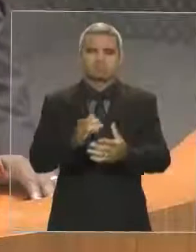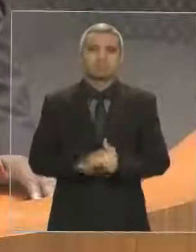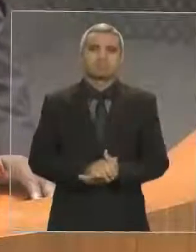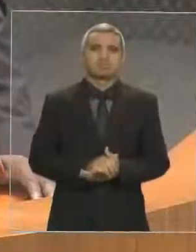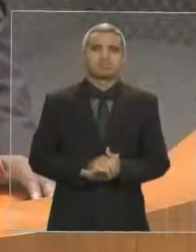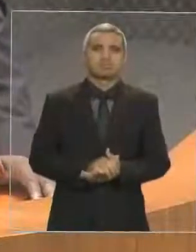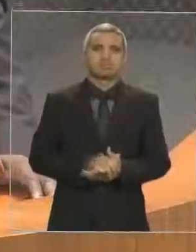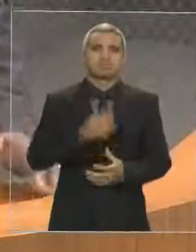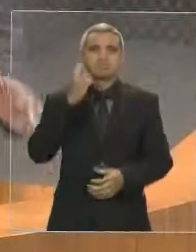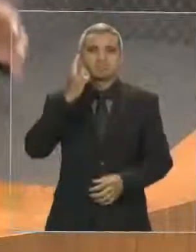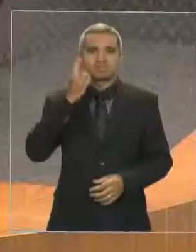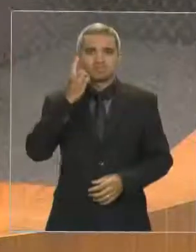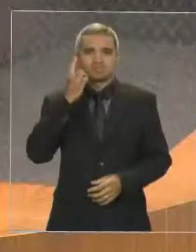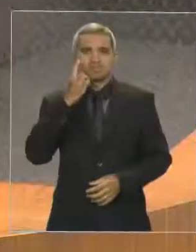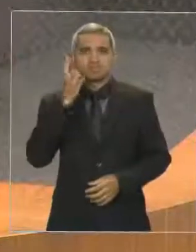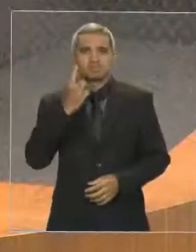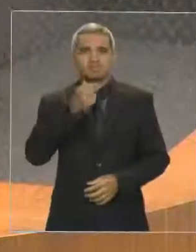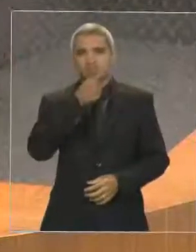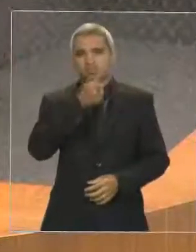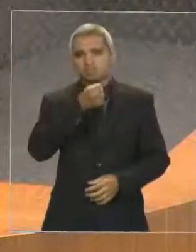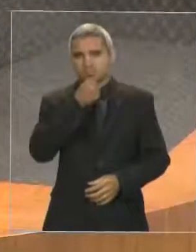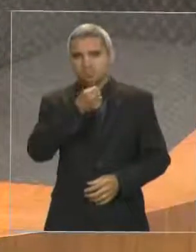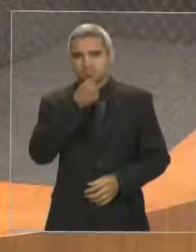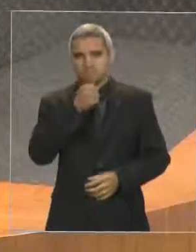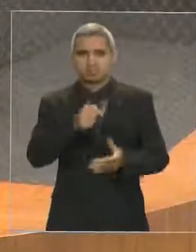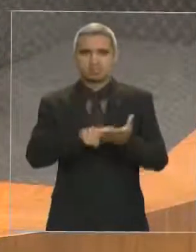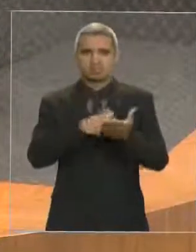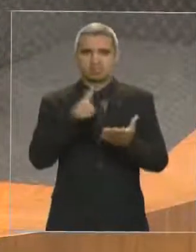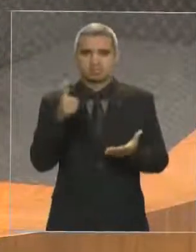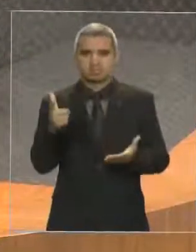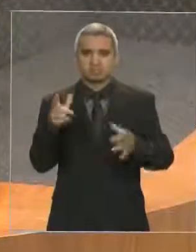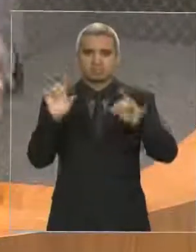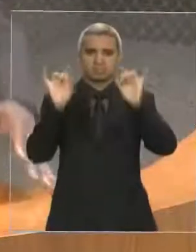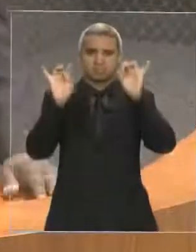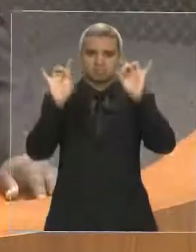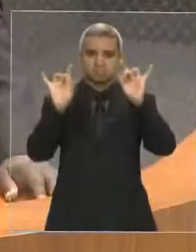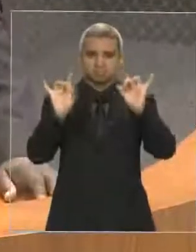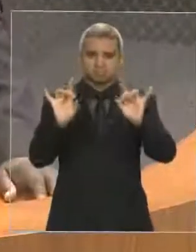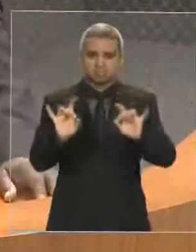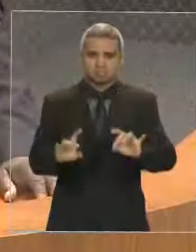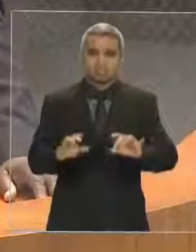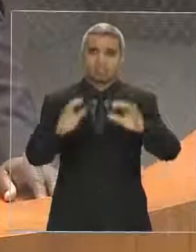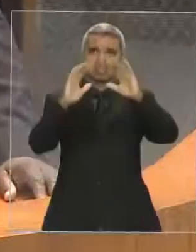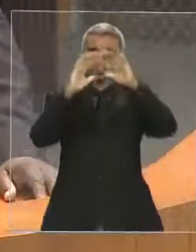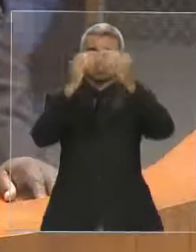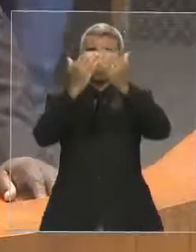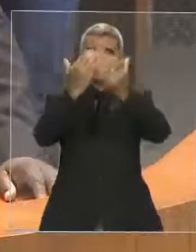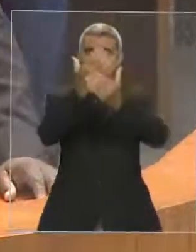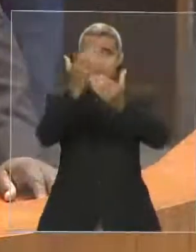galeria, taquigrafilha, de modo especial essa galeria que está muito bonita hoje, graças a Deus.